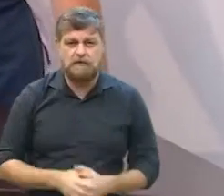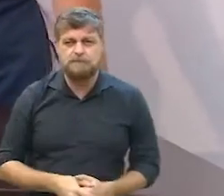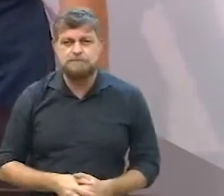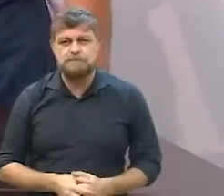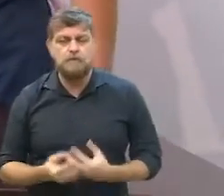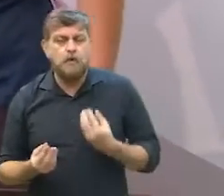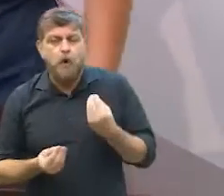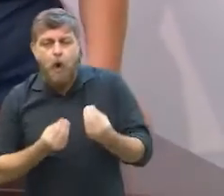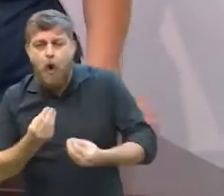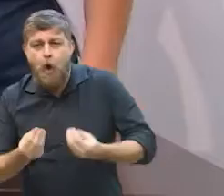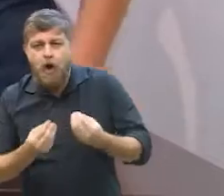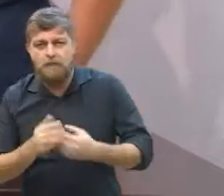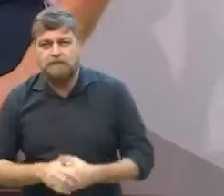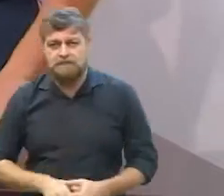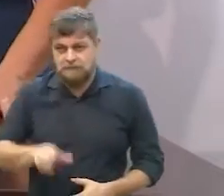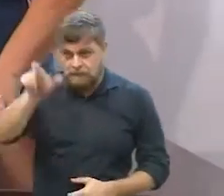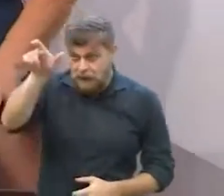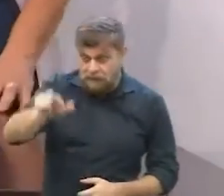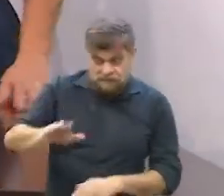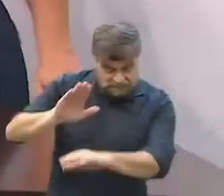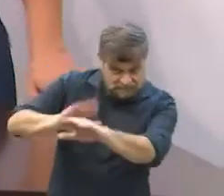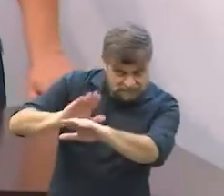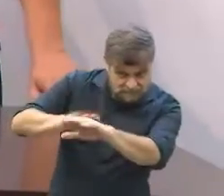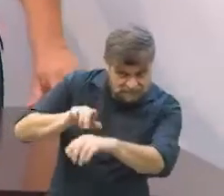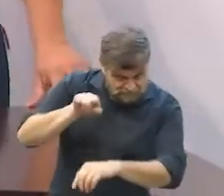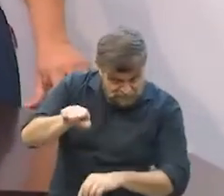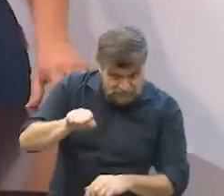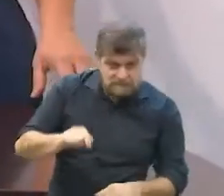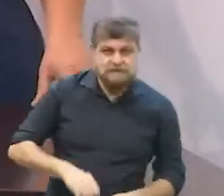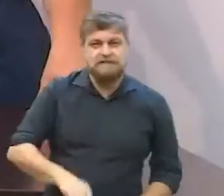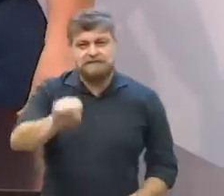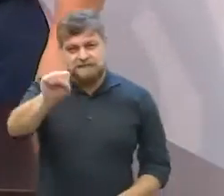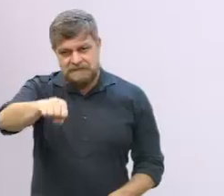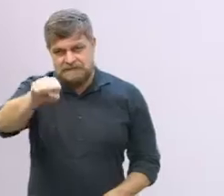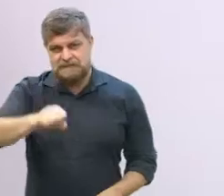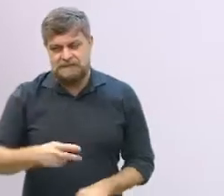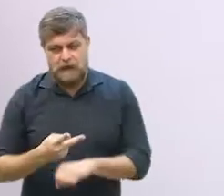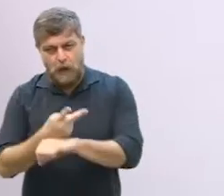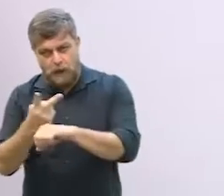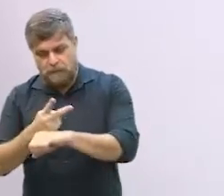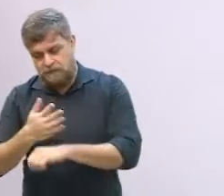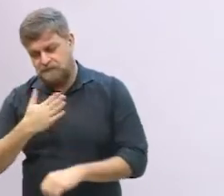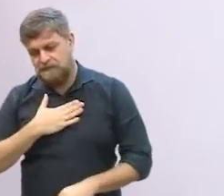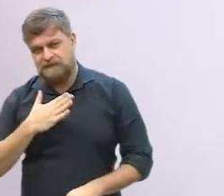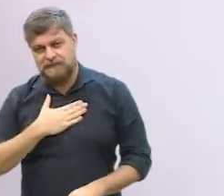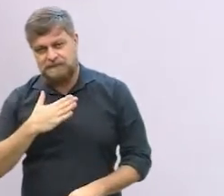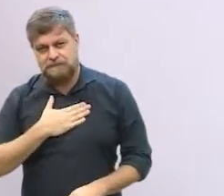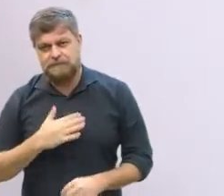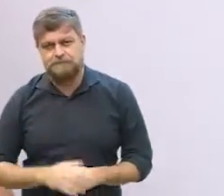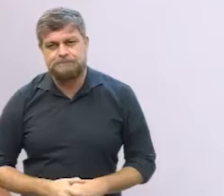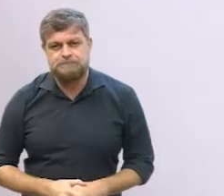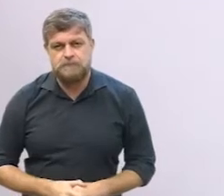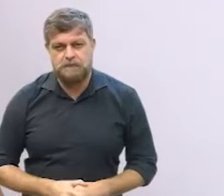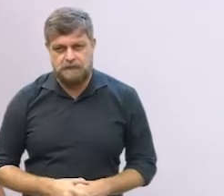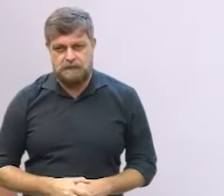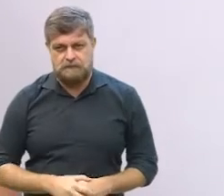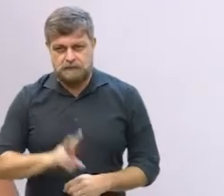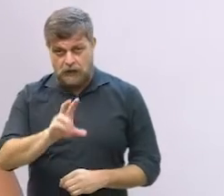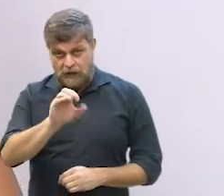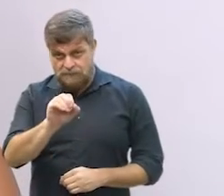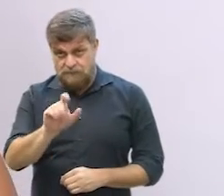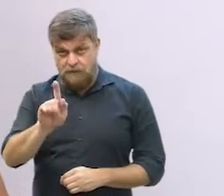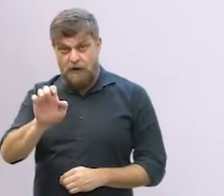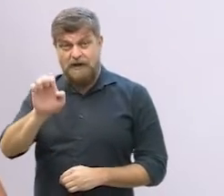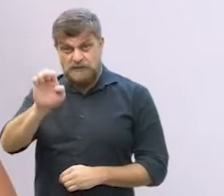fazer Adriana é só procurar você faça para mim tem como claro é só procurar gente nós somos da Vogê